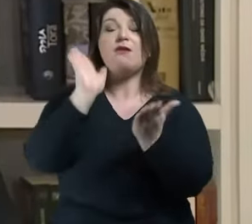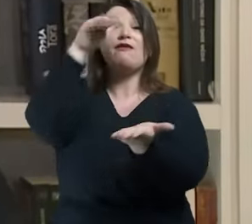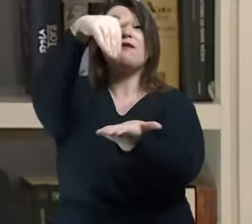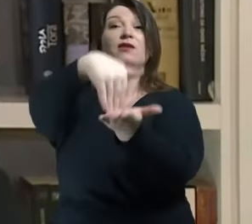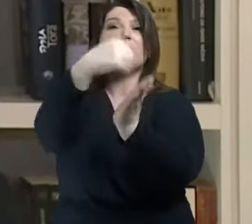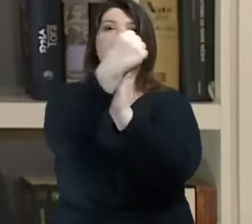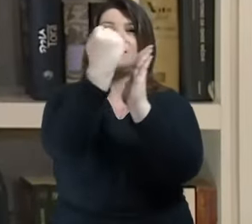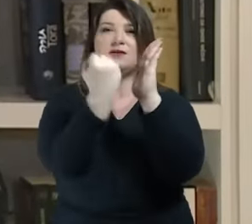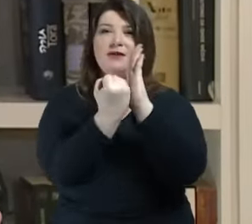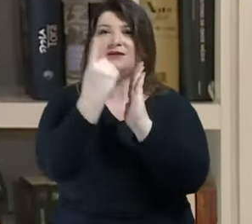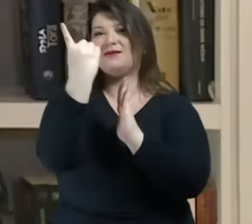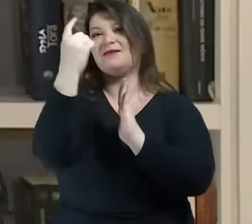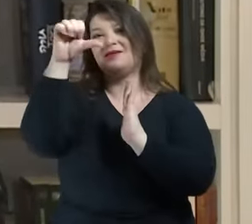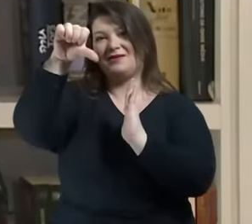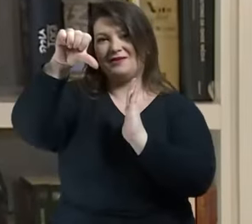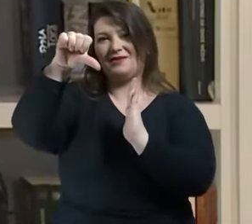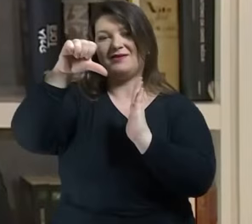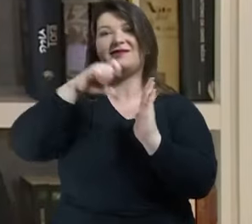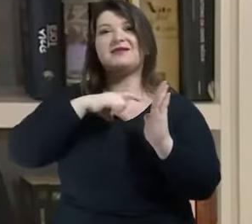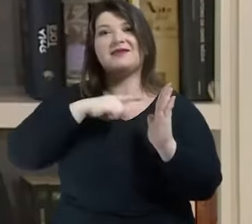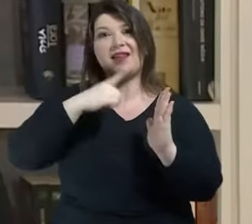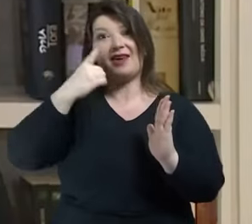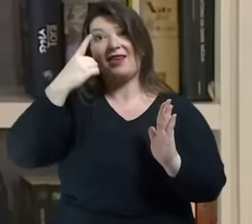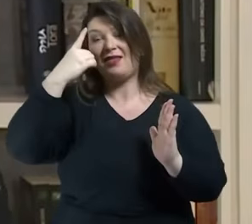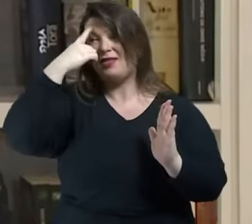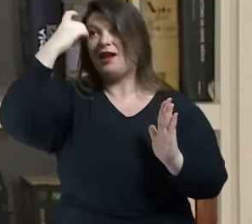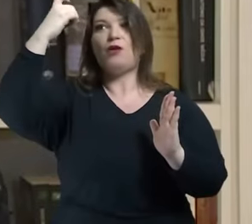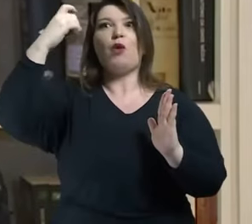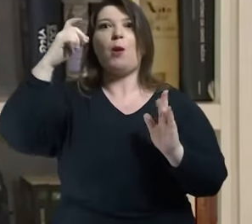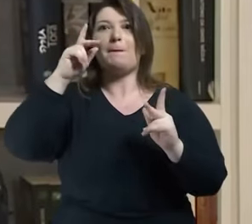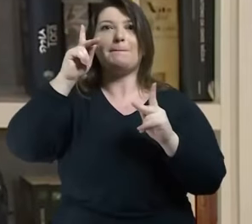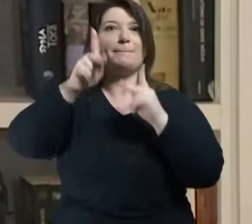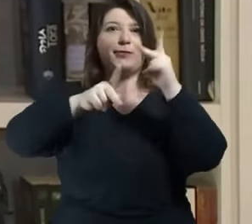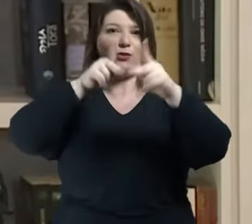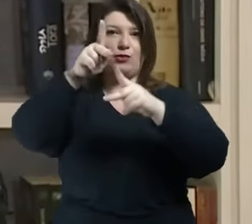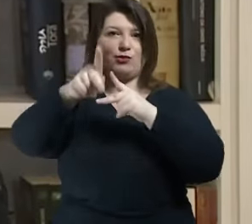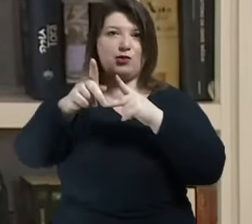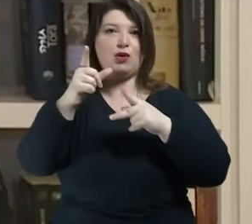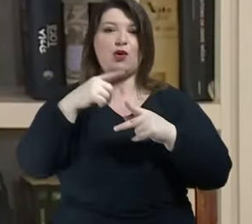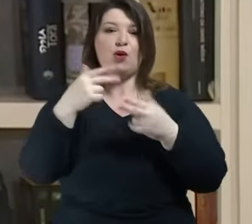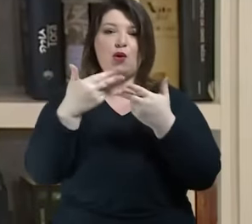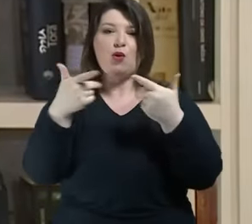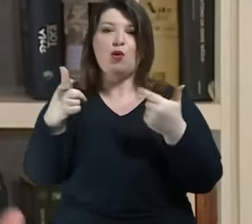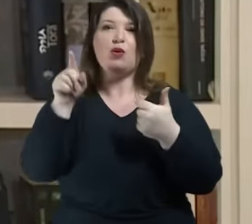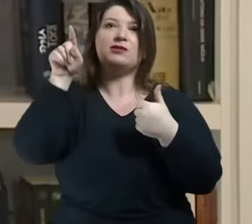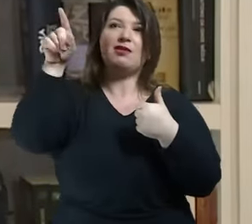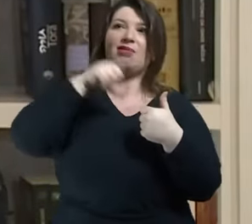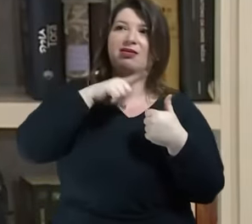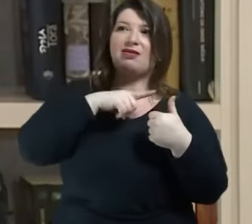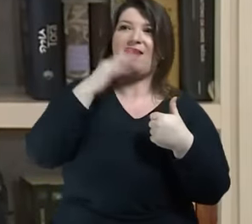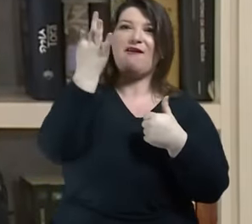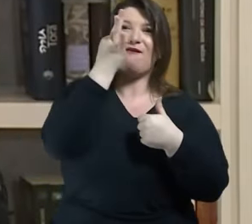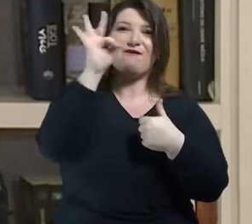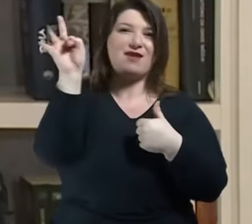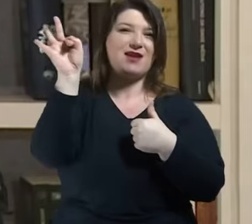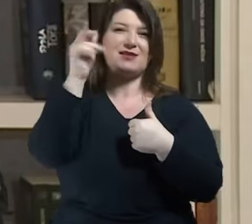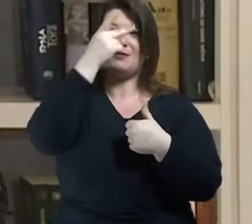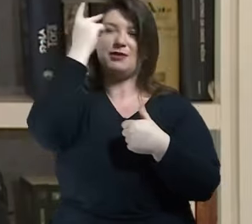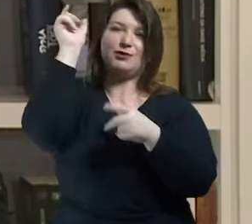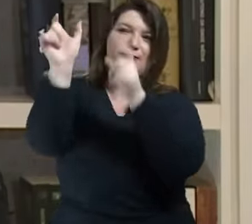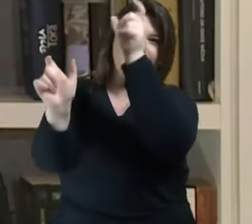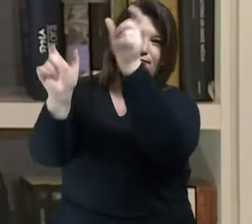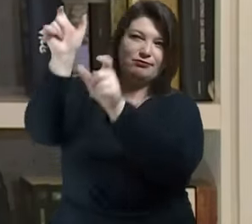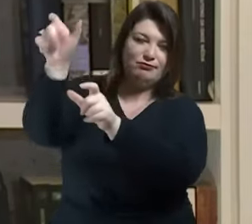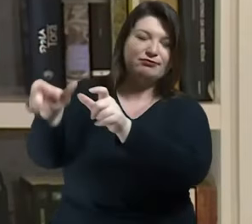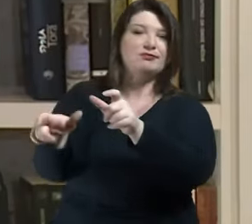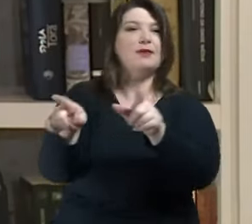inaugurando o intelectual público, coisa que nós teríamos na França com Jean-Paul Sartre, coisa que nós temos nos Estados Unidos com Chomsky,